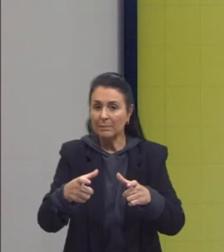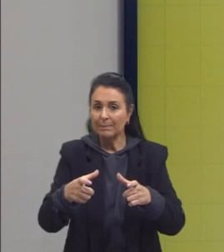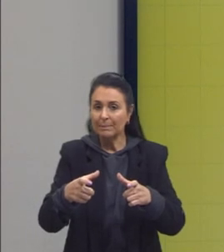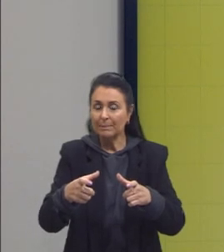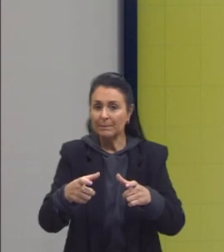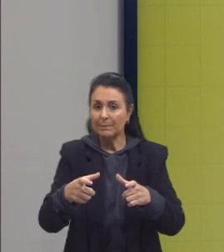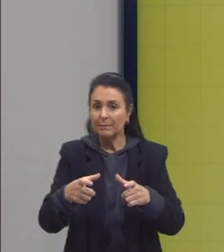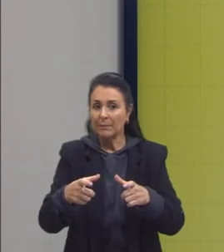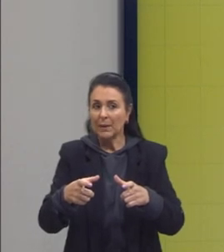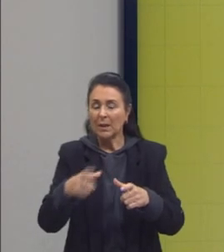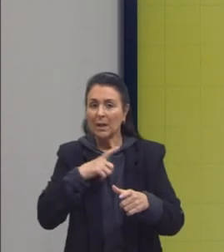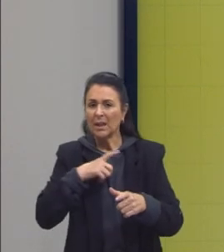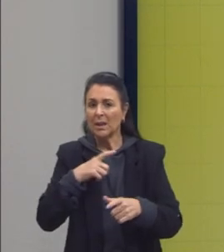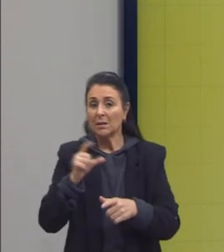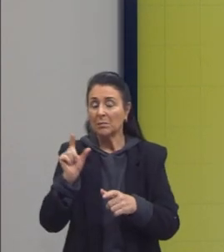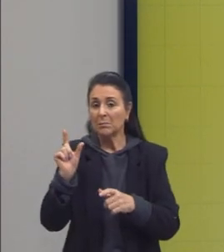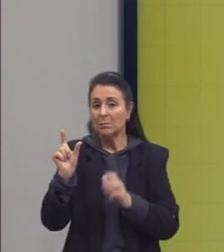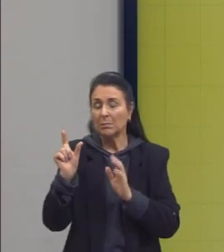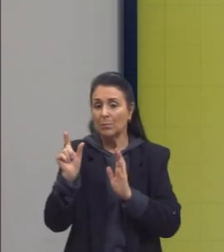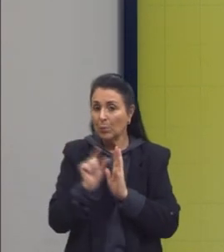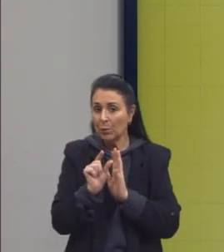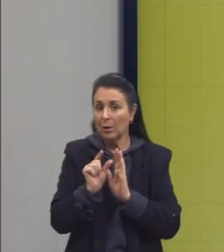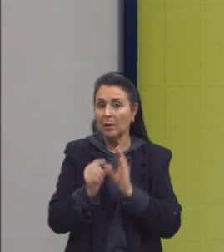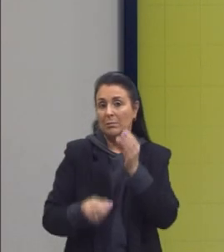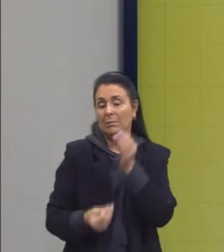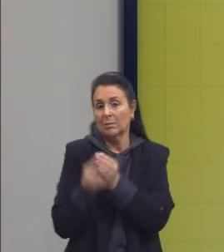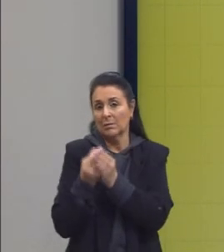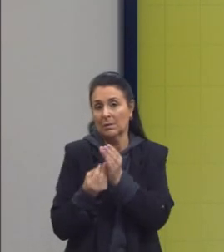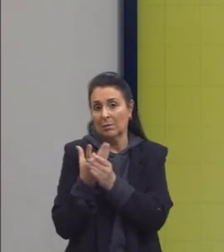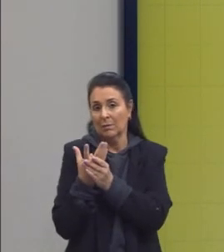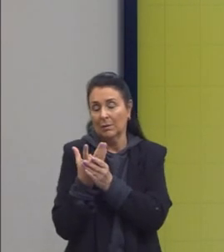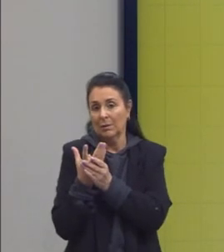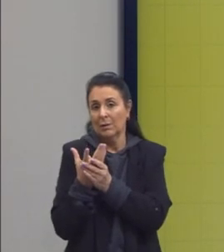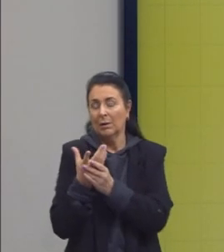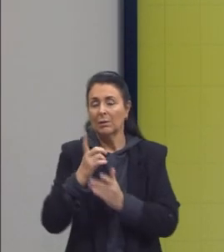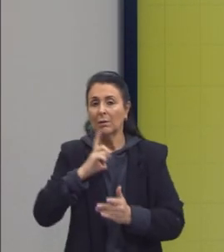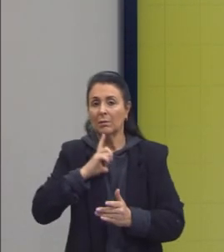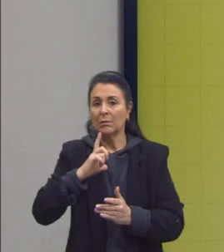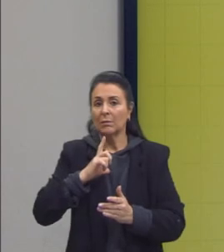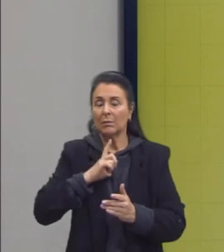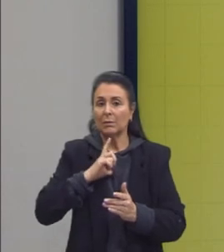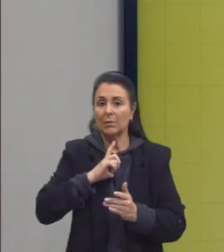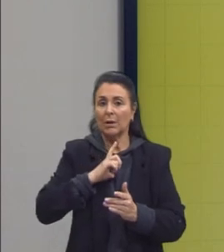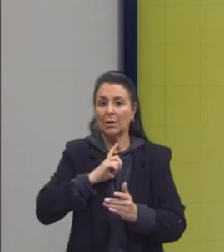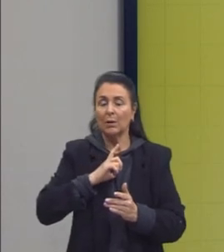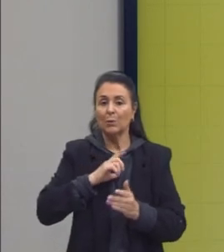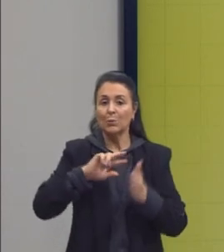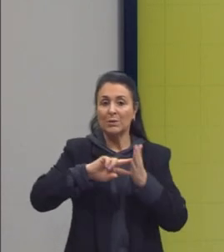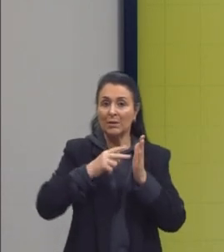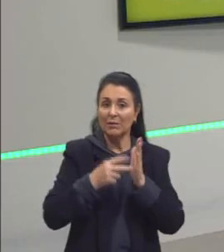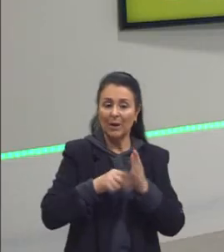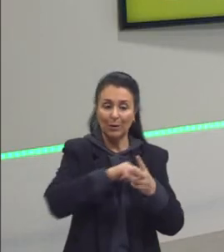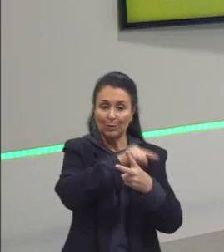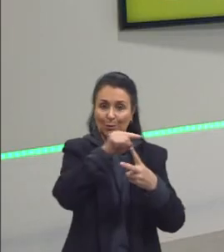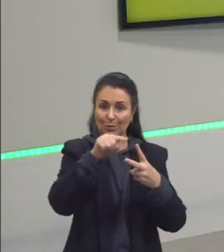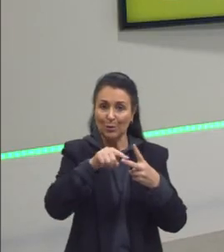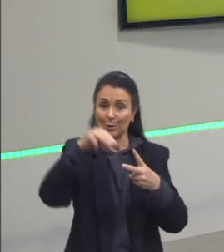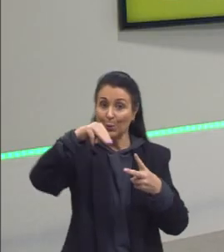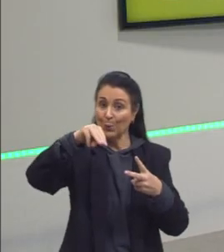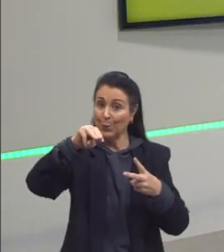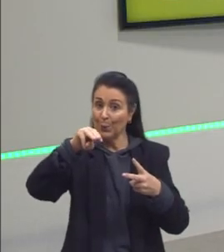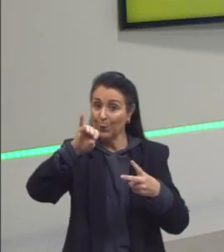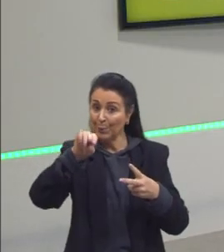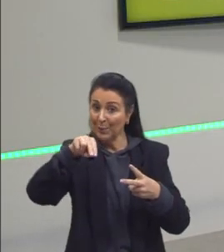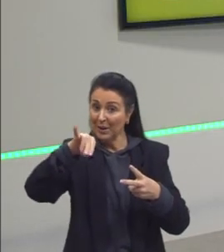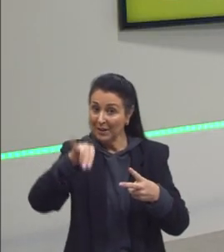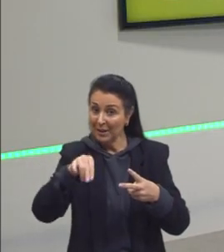com pouca produção, tá? Então aqui nós temos justamente o é um minifúndio e um latifúndio respondendo aquela nossa